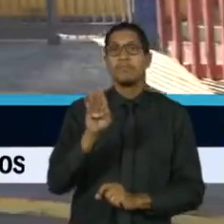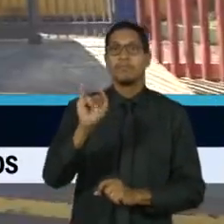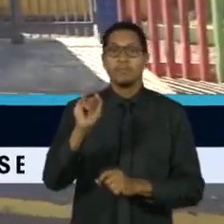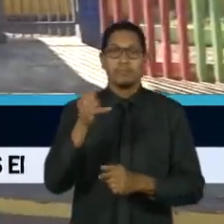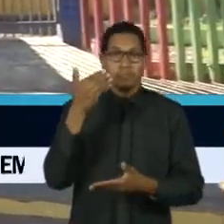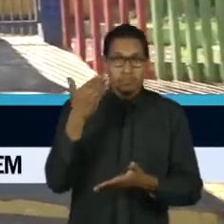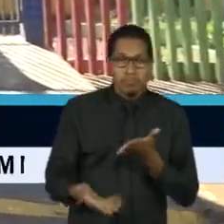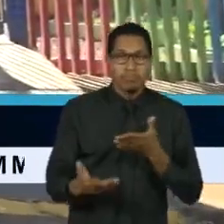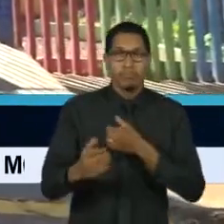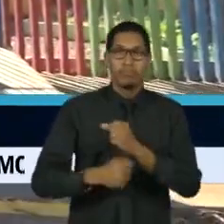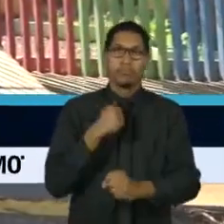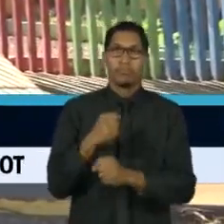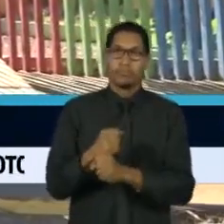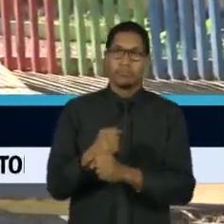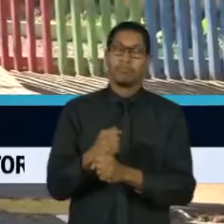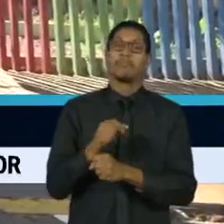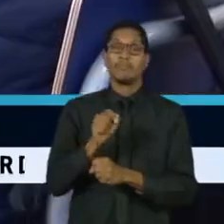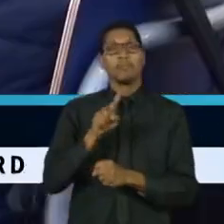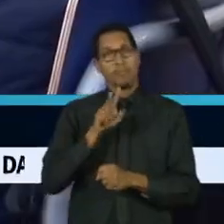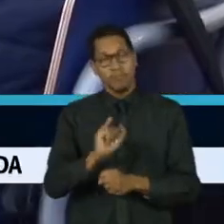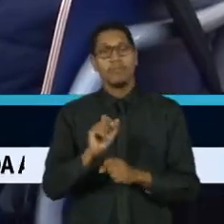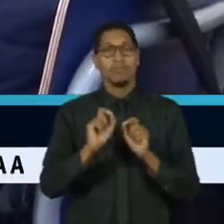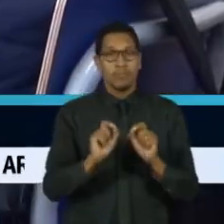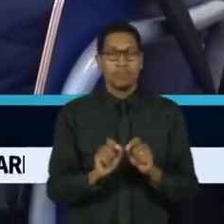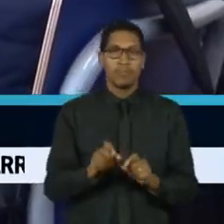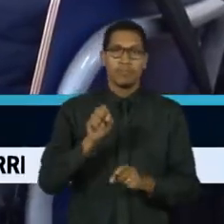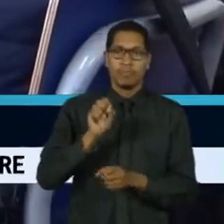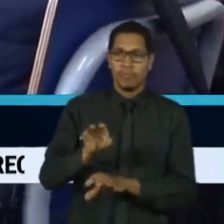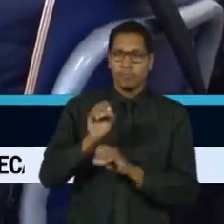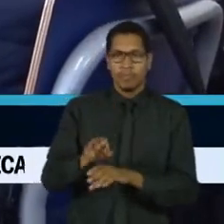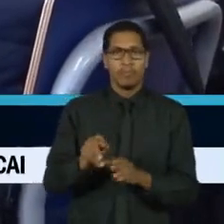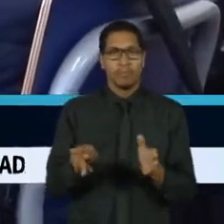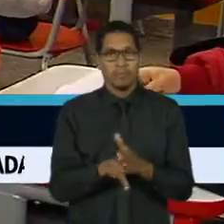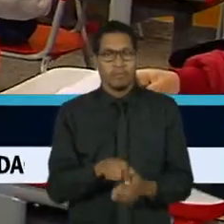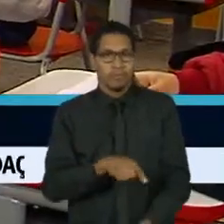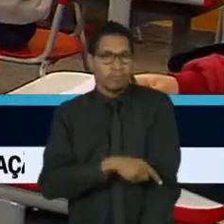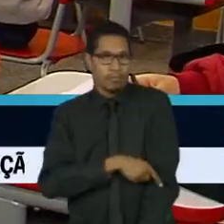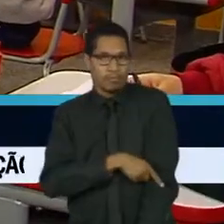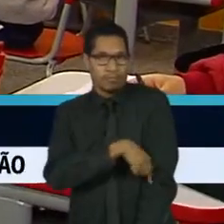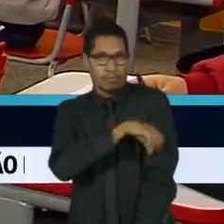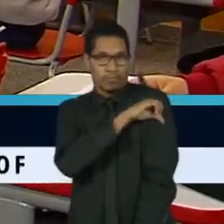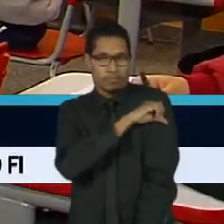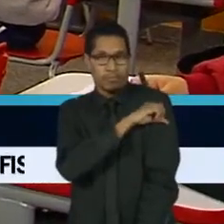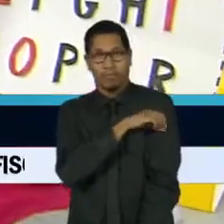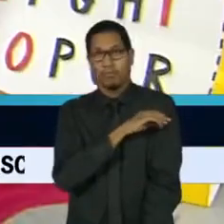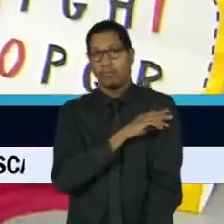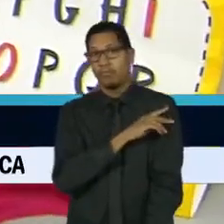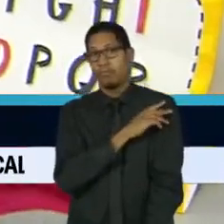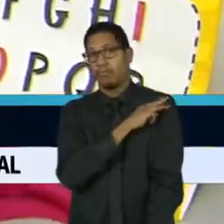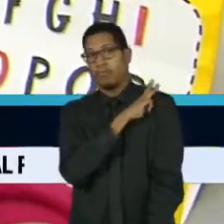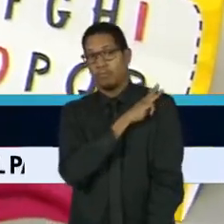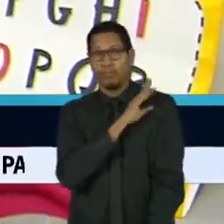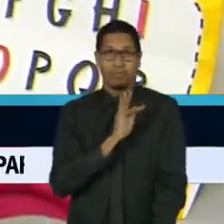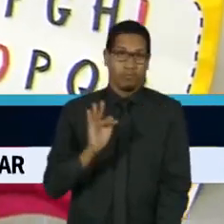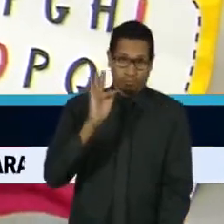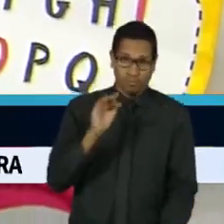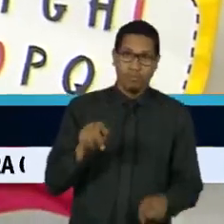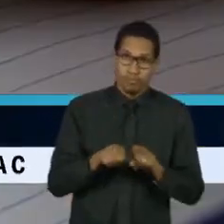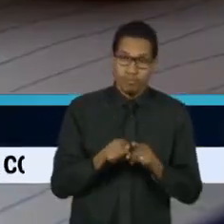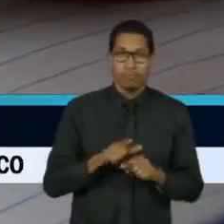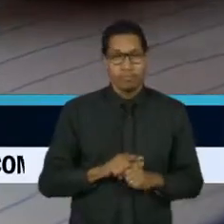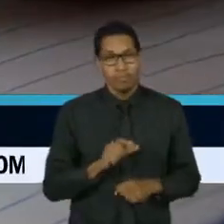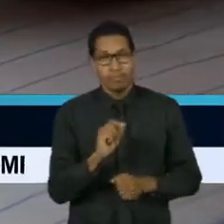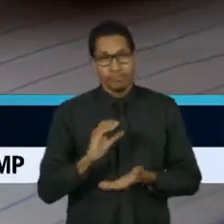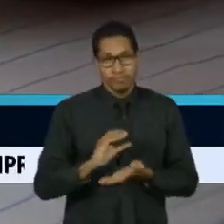ano. Isso atingiria em cheio a educação do ensino básico ao superior. O Fundo de Manutenção e Desenvolvimento da Educação